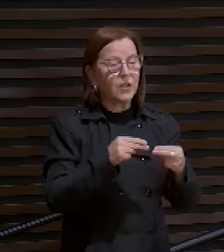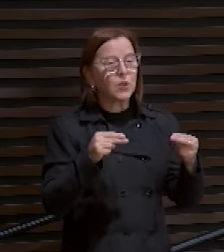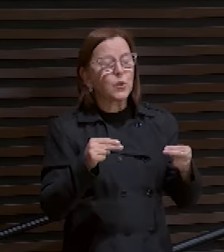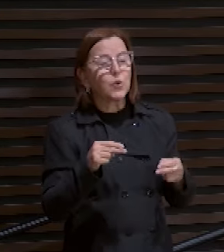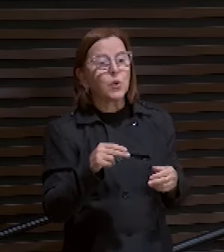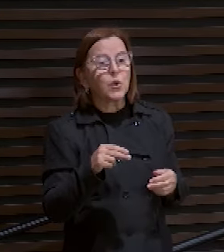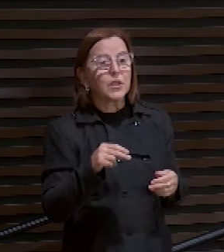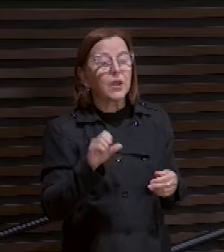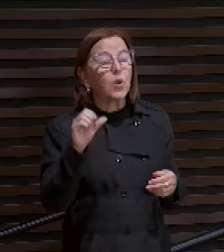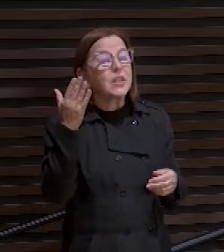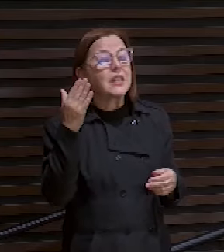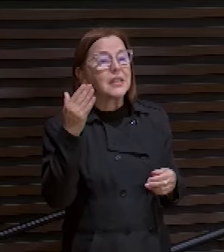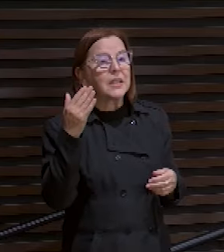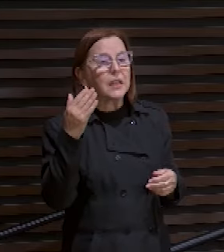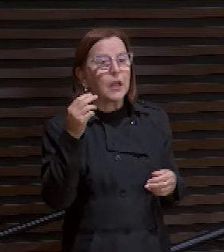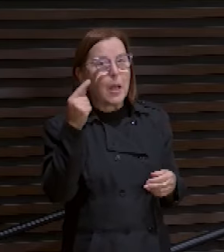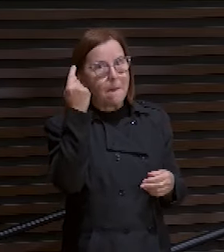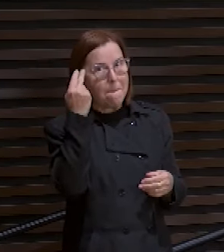Piorar.